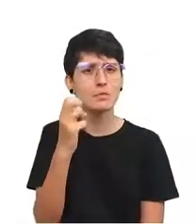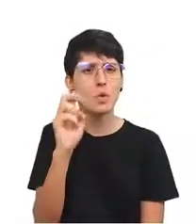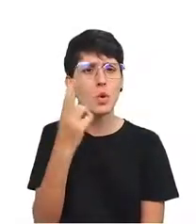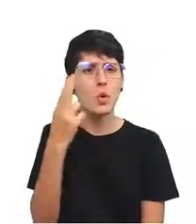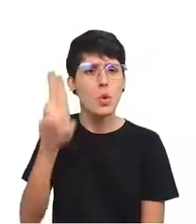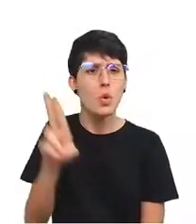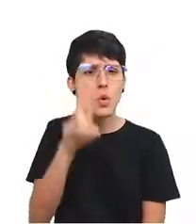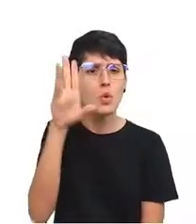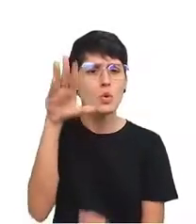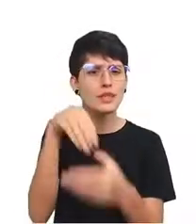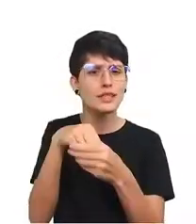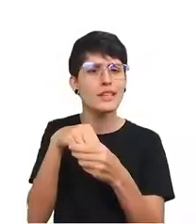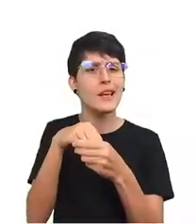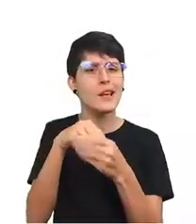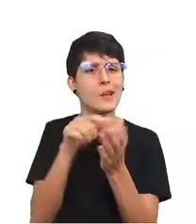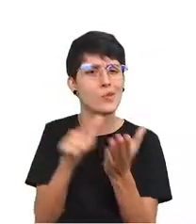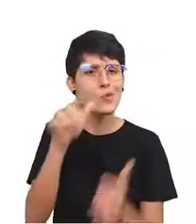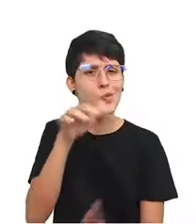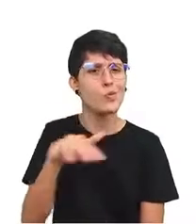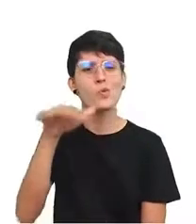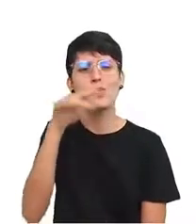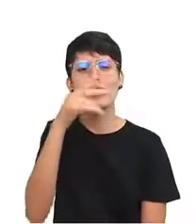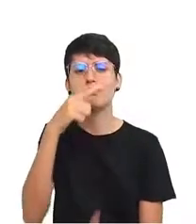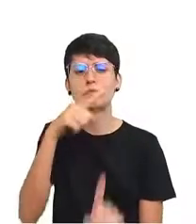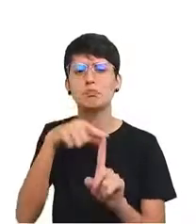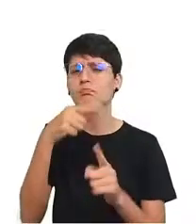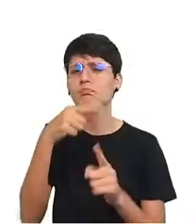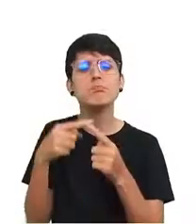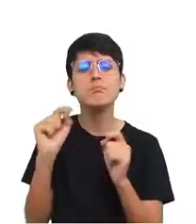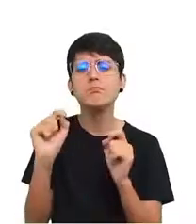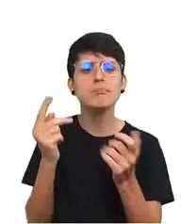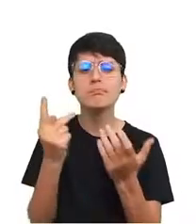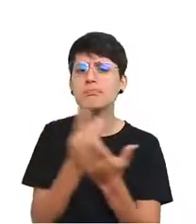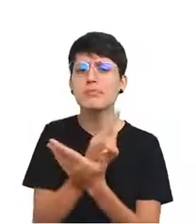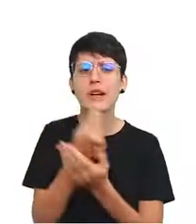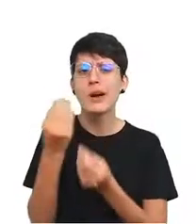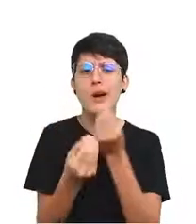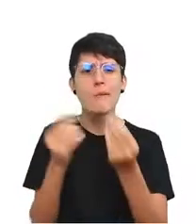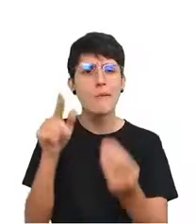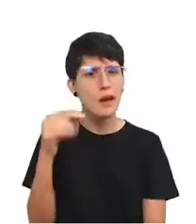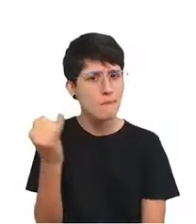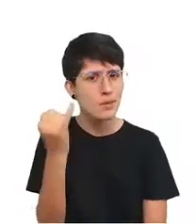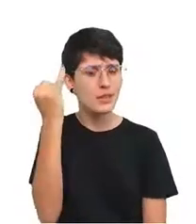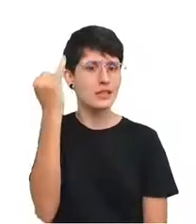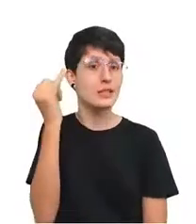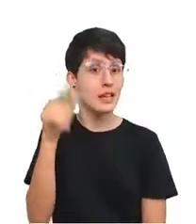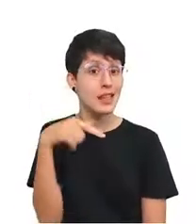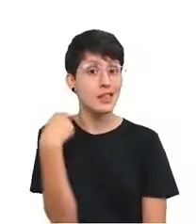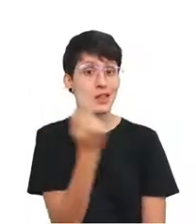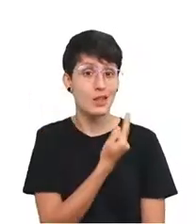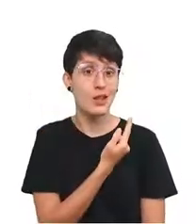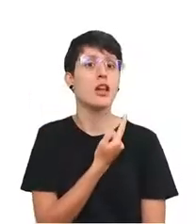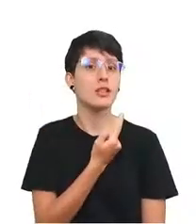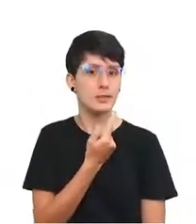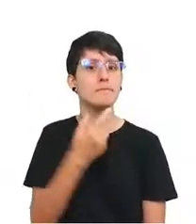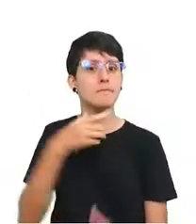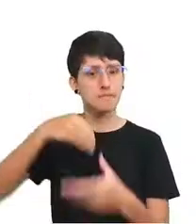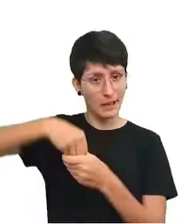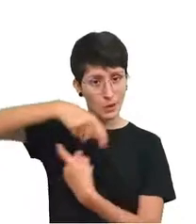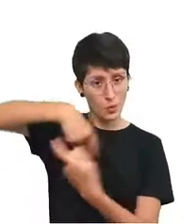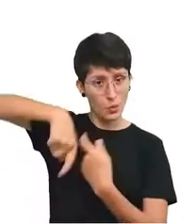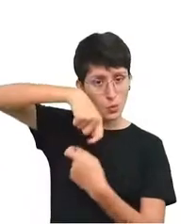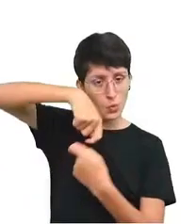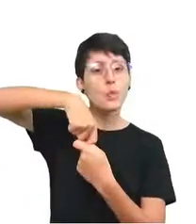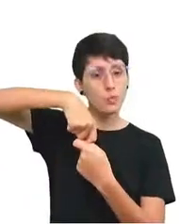jornalística de um produto desse tipo, por que isso poderia ser importante? É algo que nós, no The Economist, geralmente